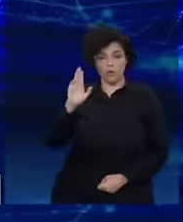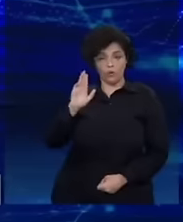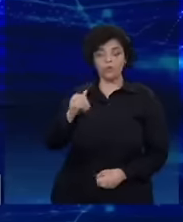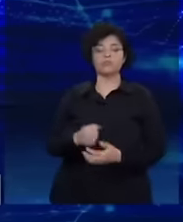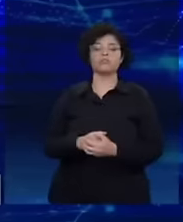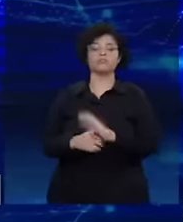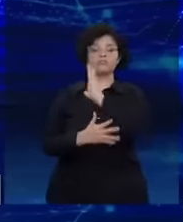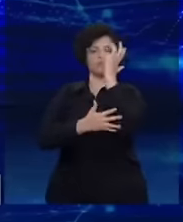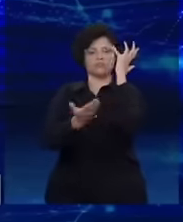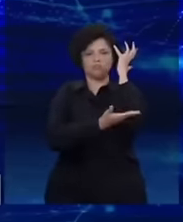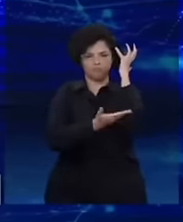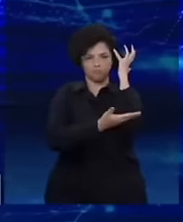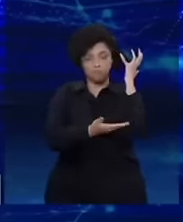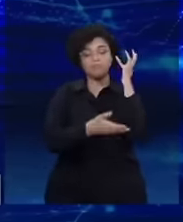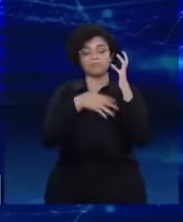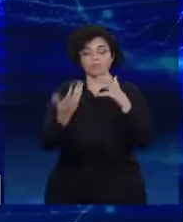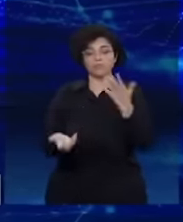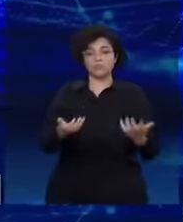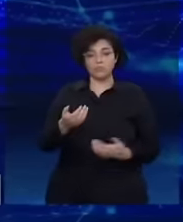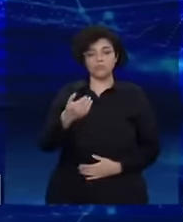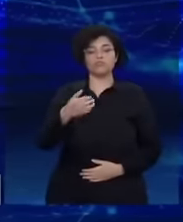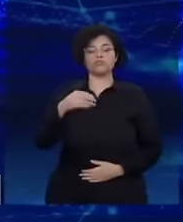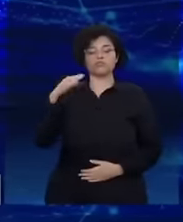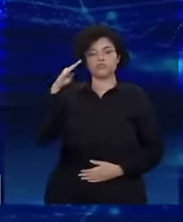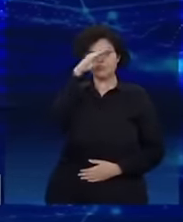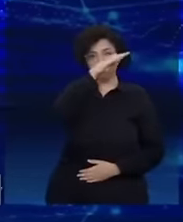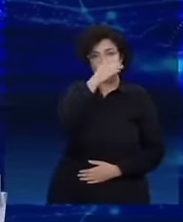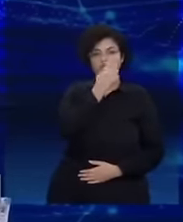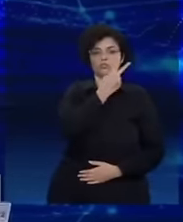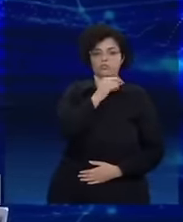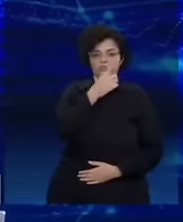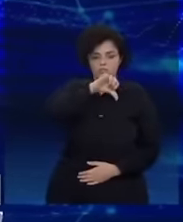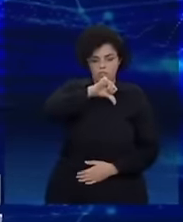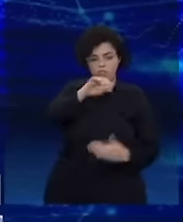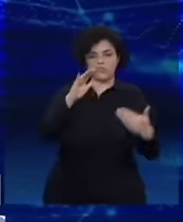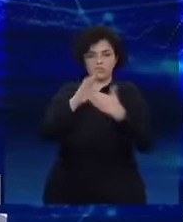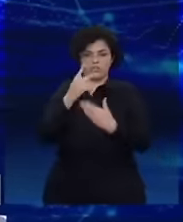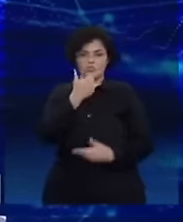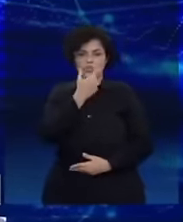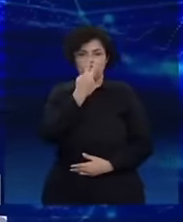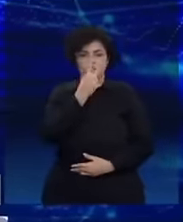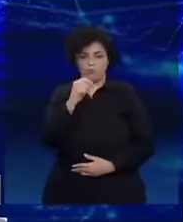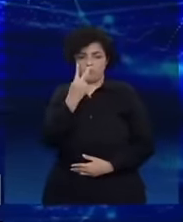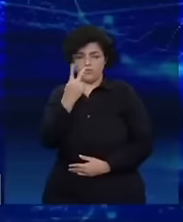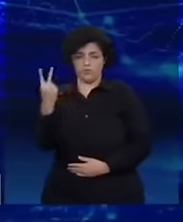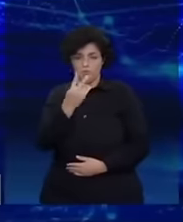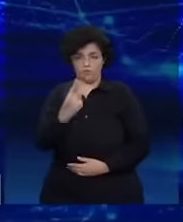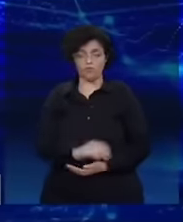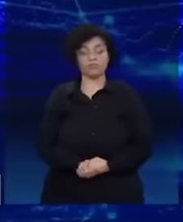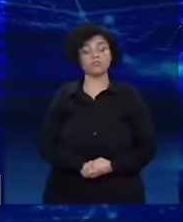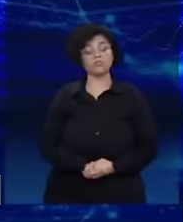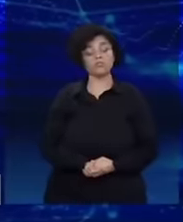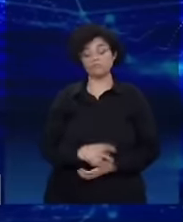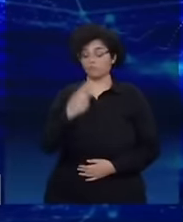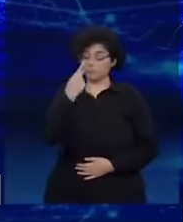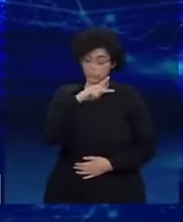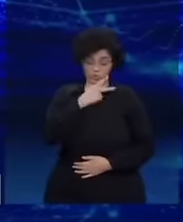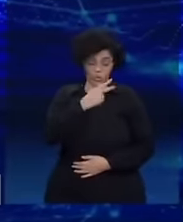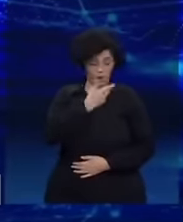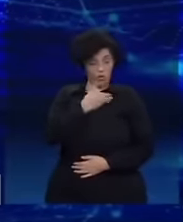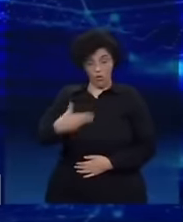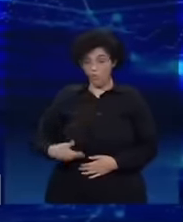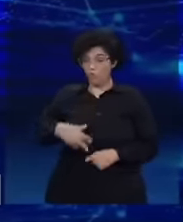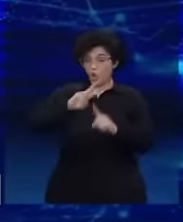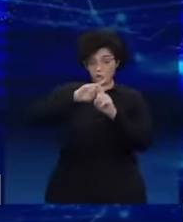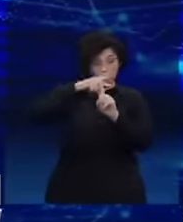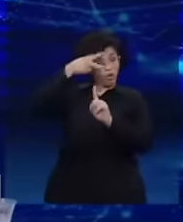desmatamento, Jair Bolsonaro, 2019 e 22. No seu governo, foi desmatado mais do